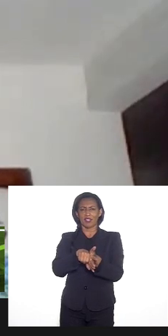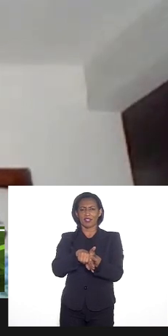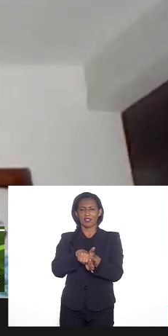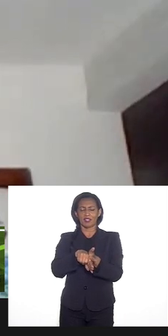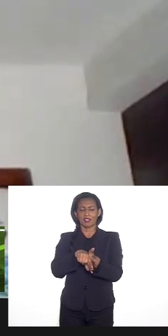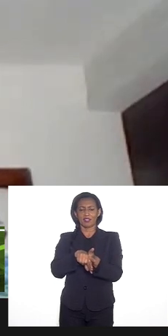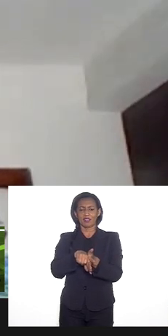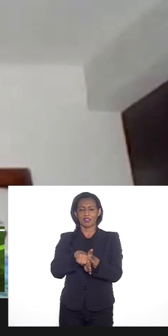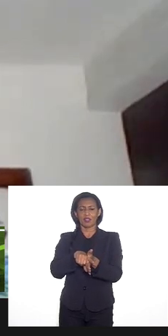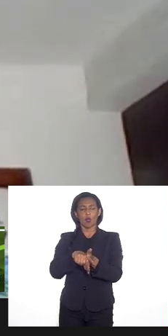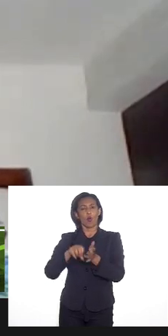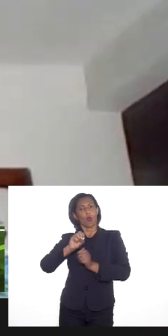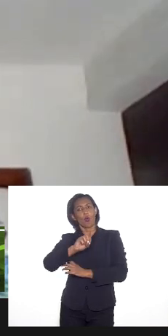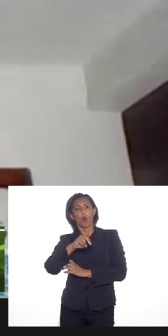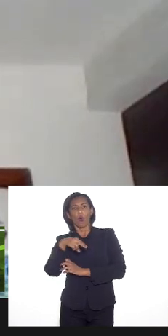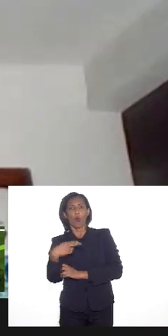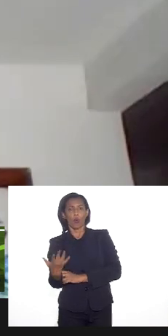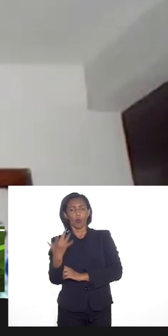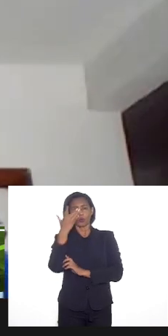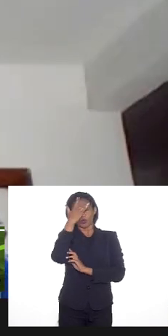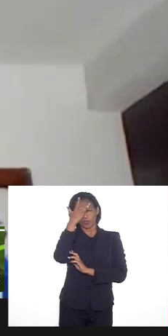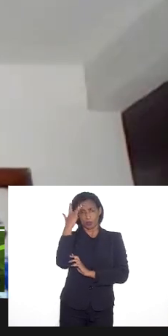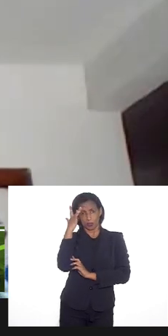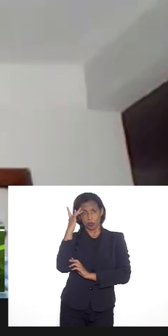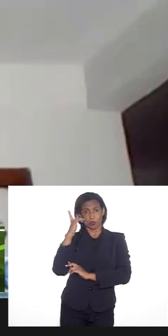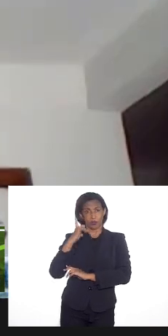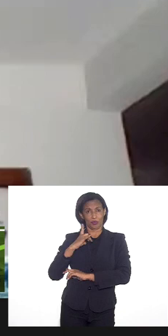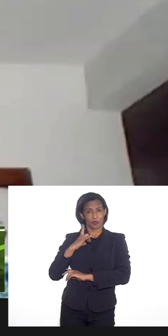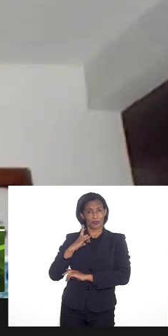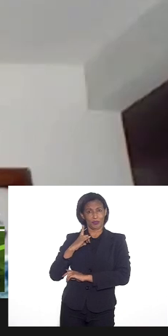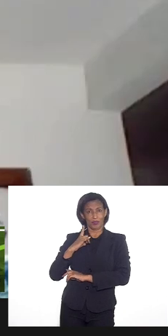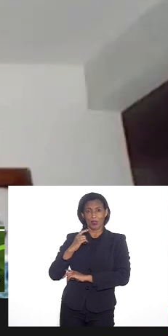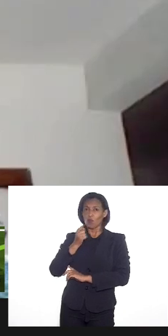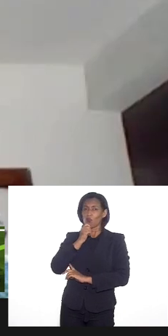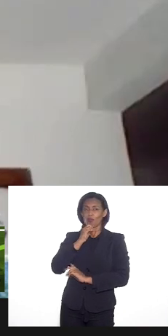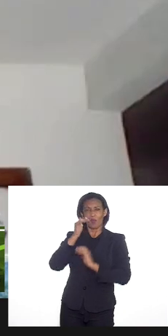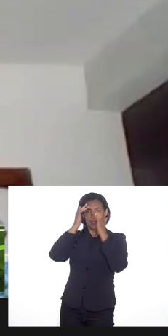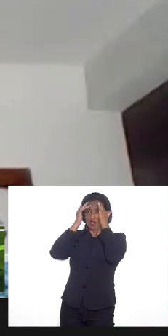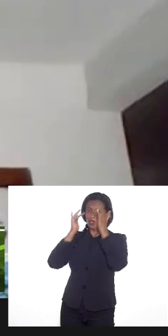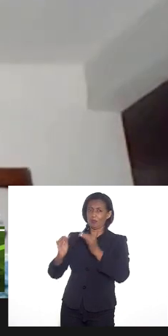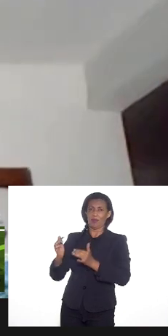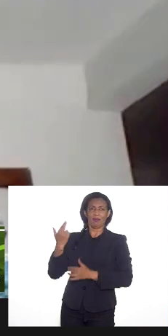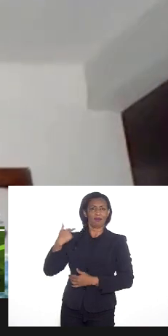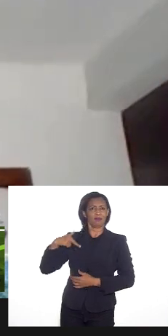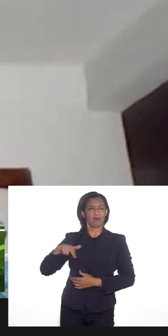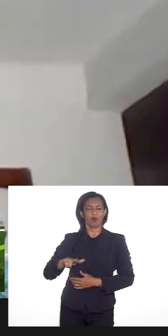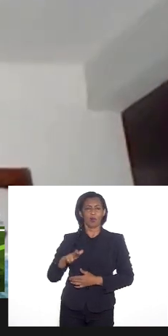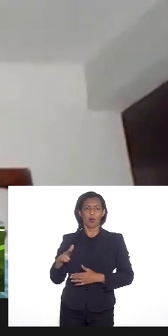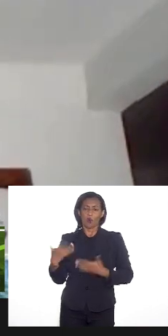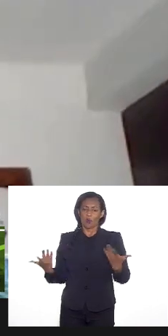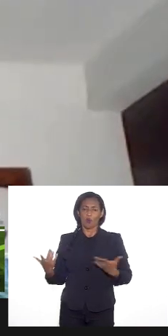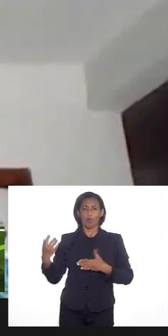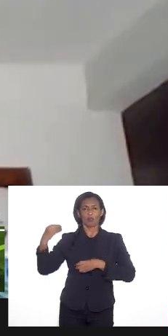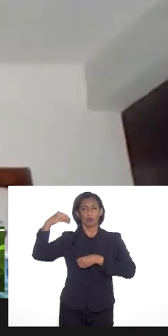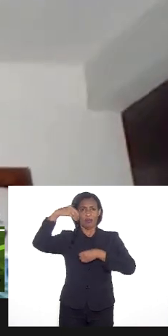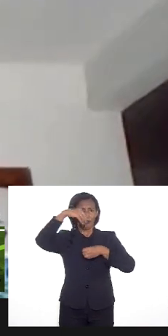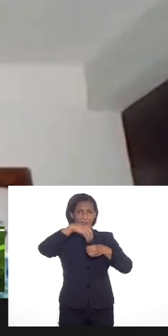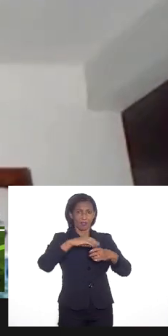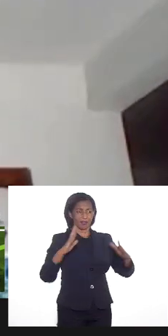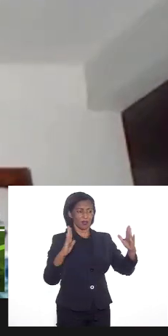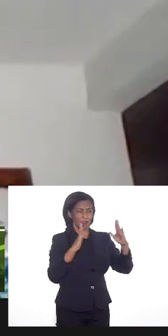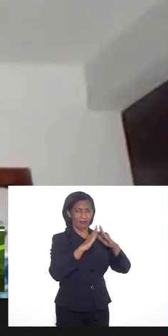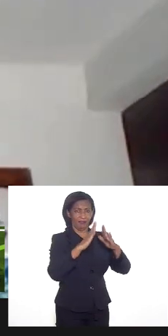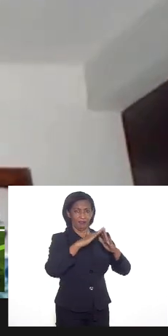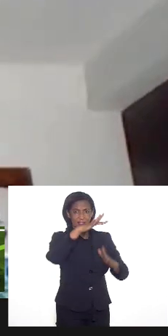algozes ou daqueles que cometem intolerância religiosa, racismo religioso, quando adentro em nossos terreiros e nossos